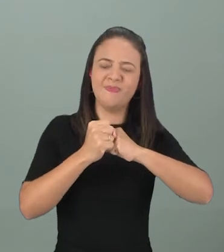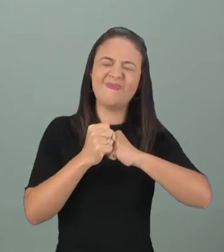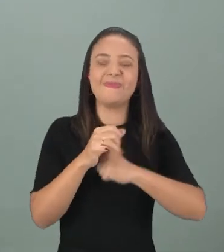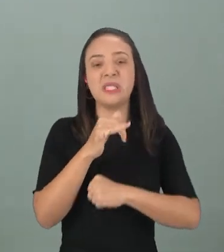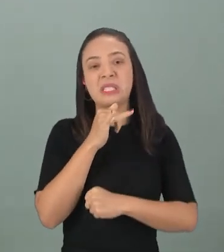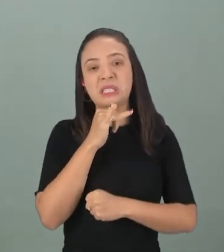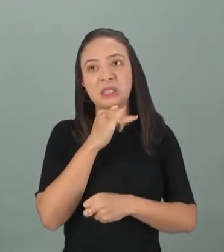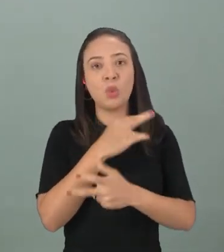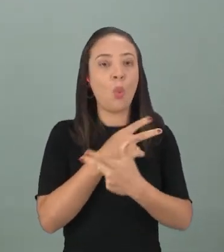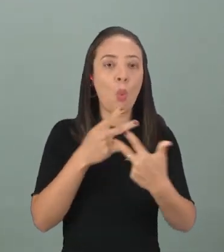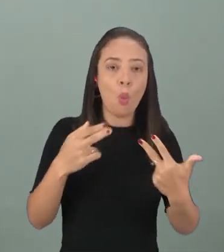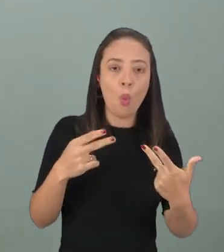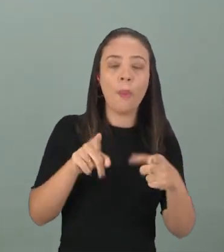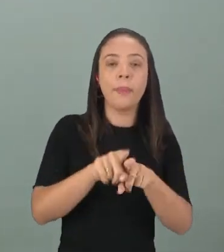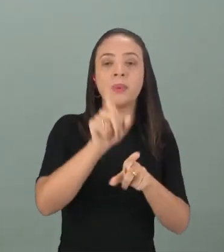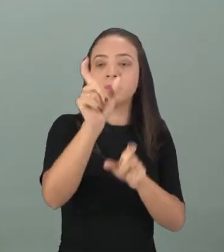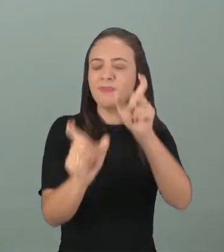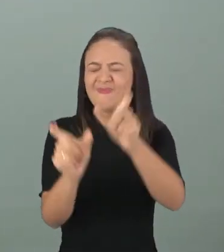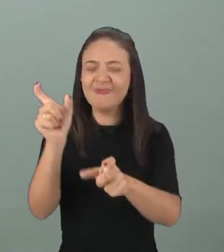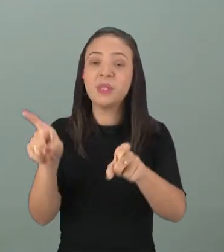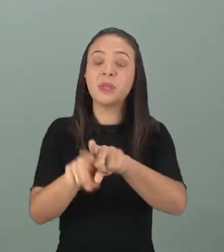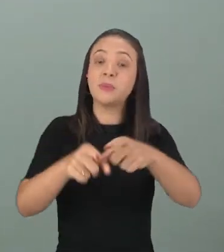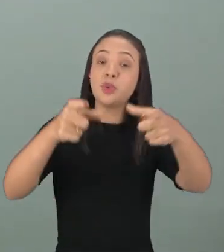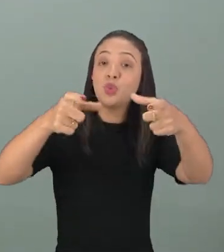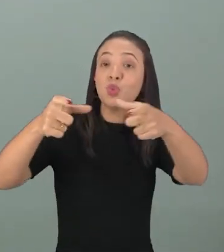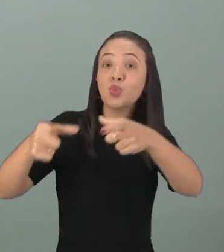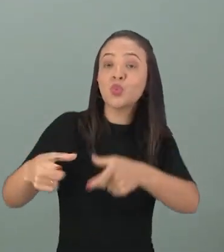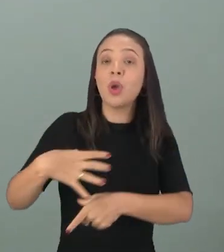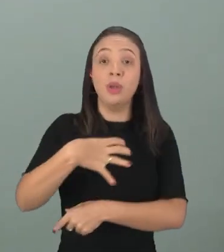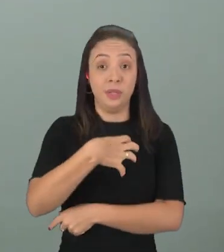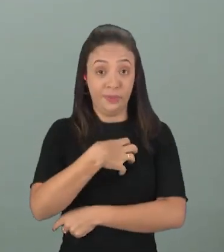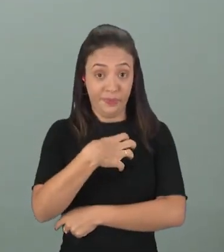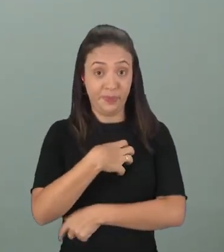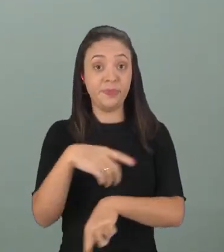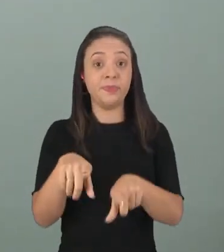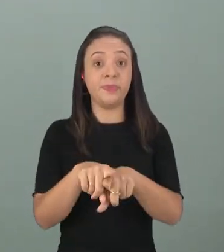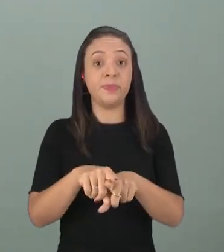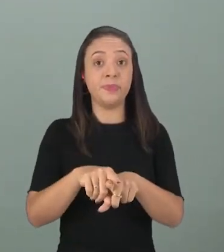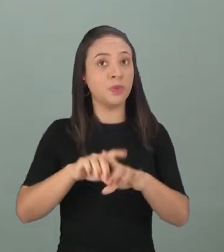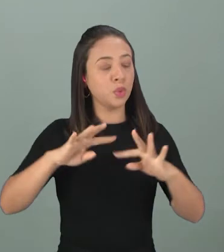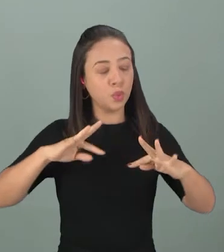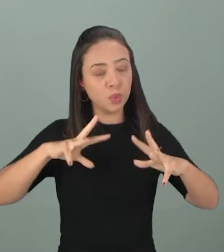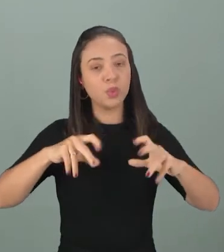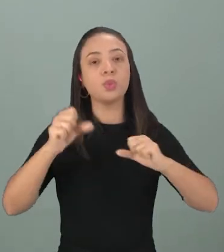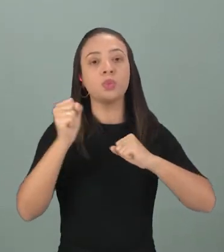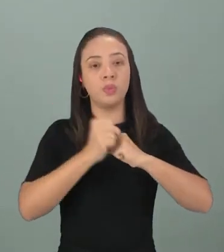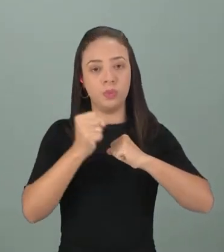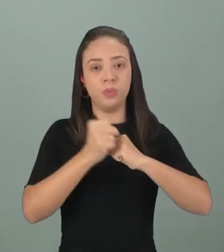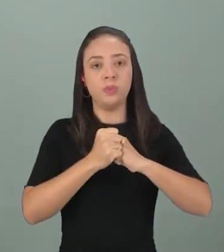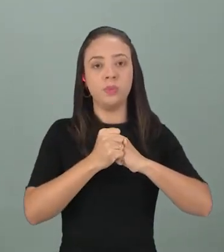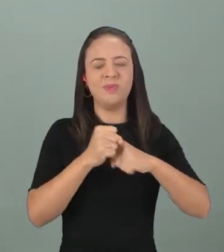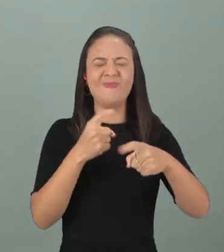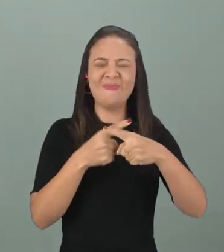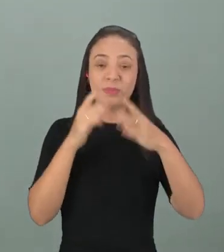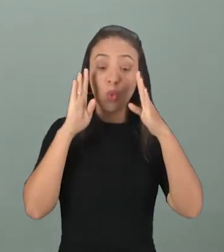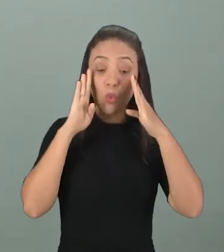As seres, as coisas, as pessoas, as lugares, as sentimentos. São substantivos, tá? Estou